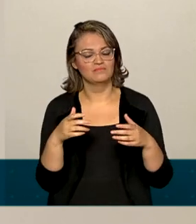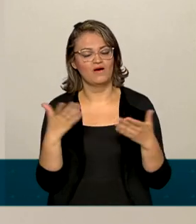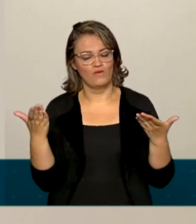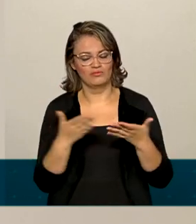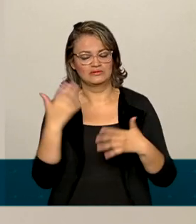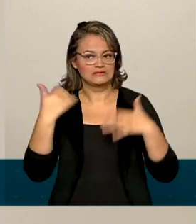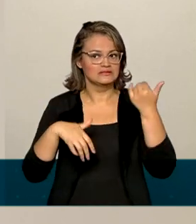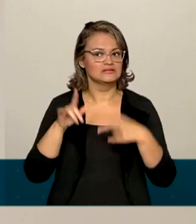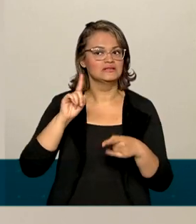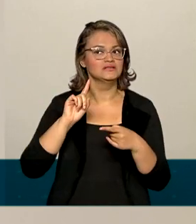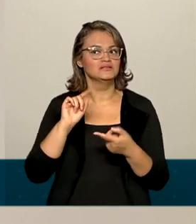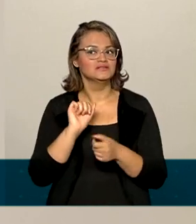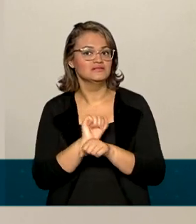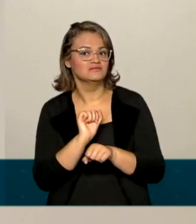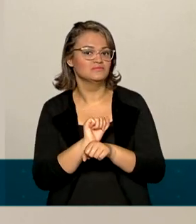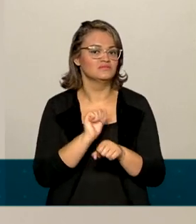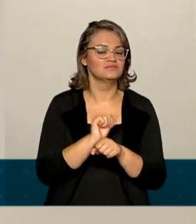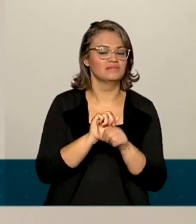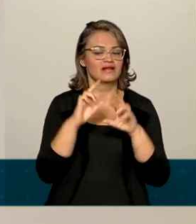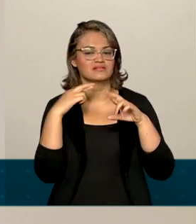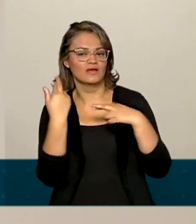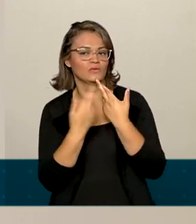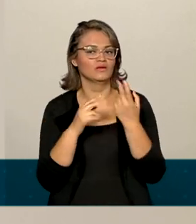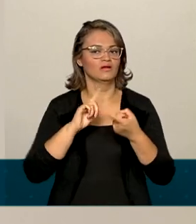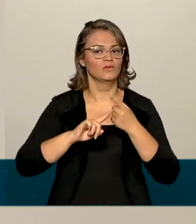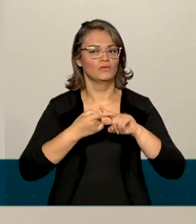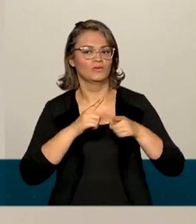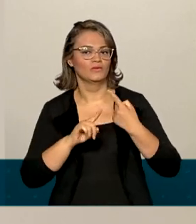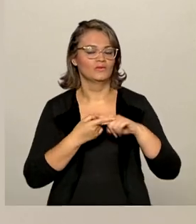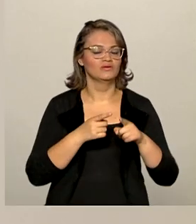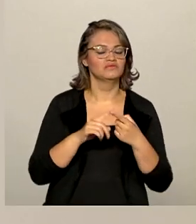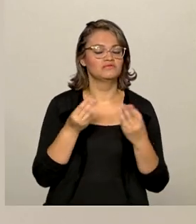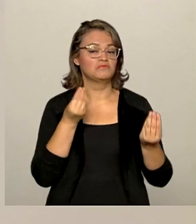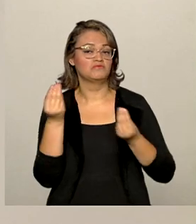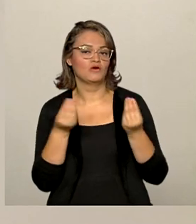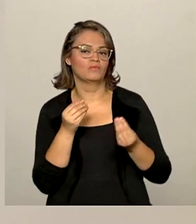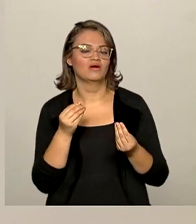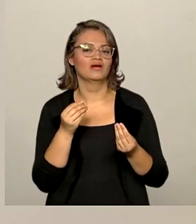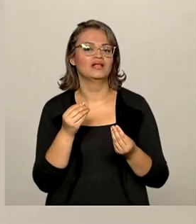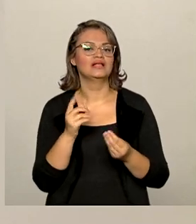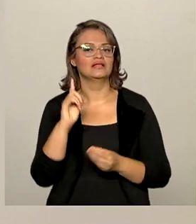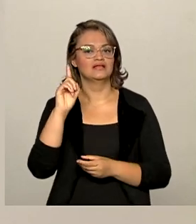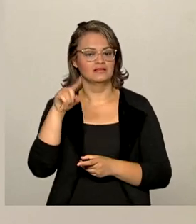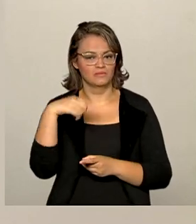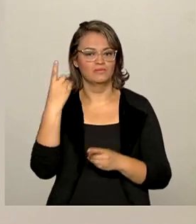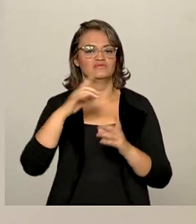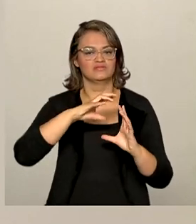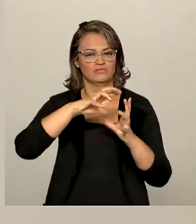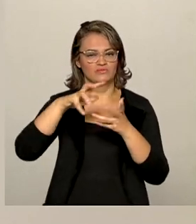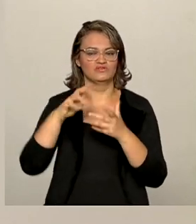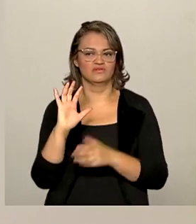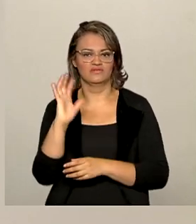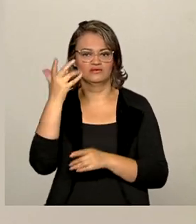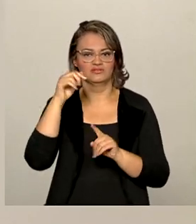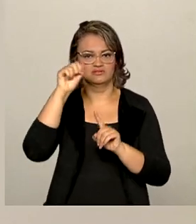Então, vamos aguardar essa cúpula de líderes, que pretende ser uma prévia da cúpula mundial que deve se realizar no final deste ano.